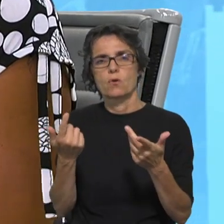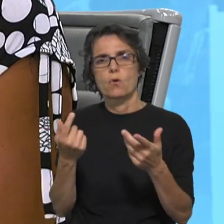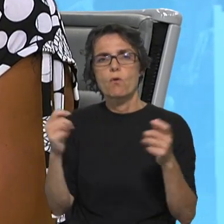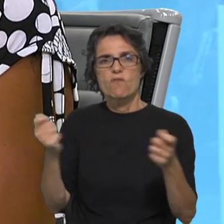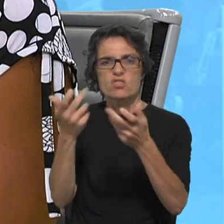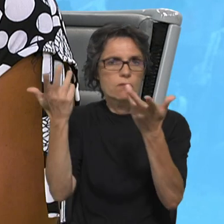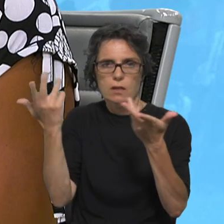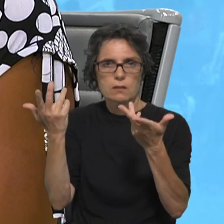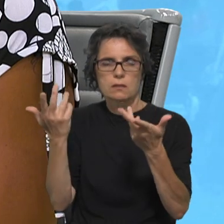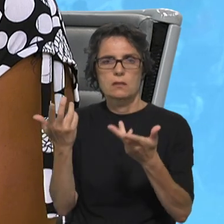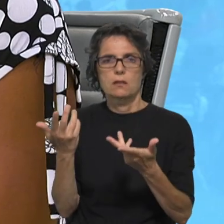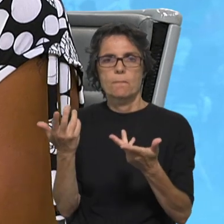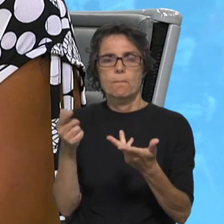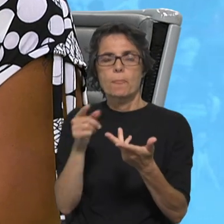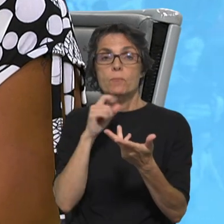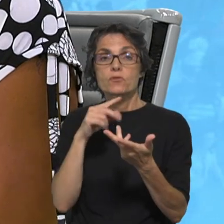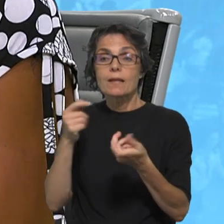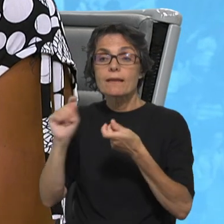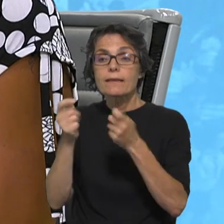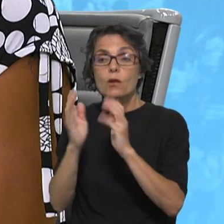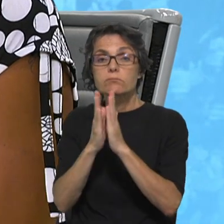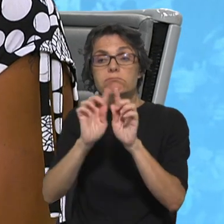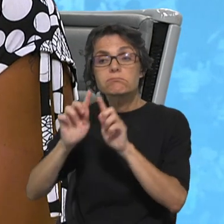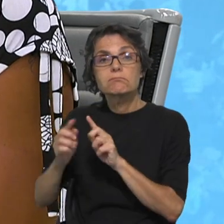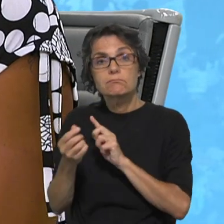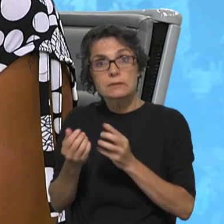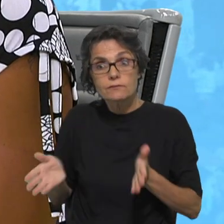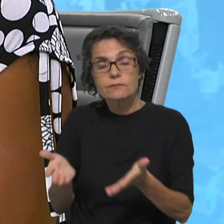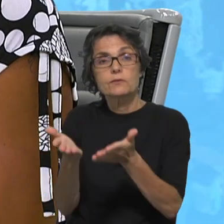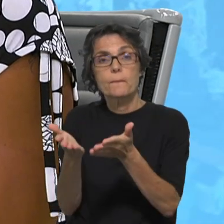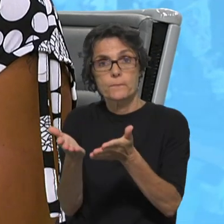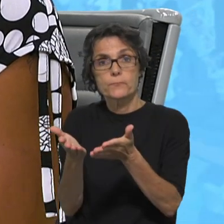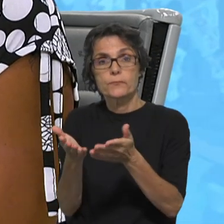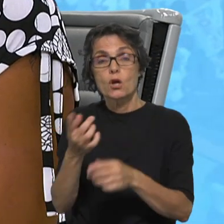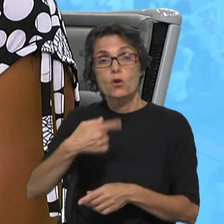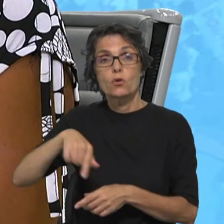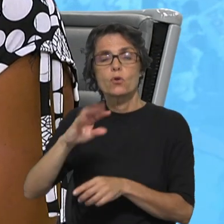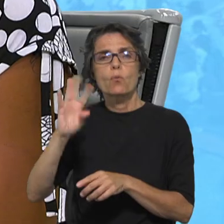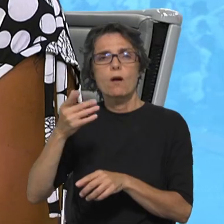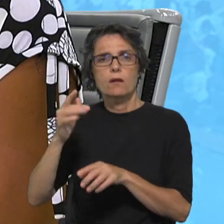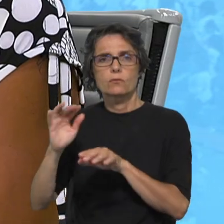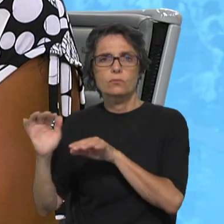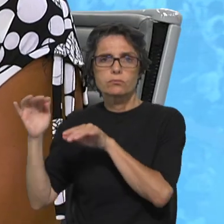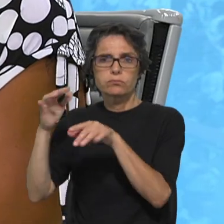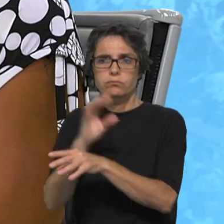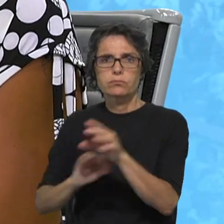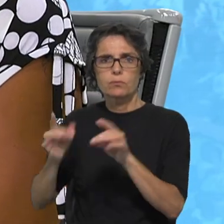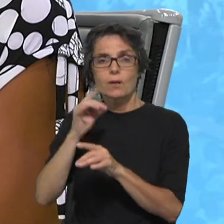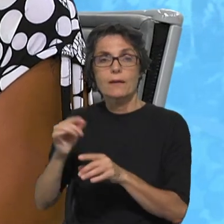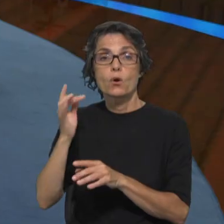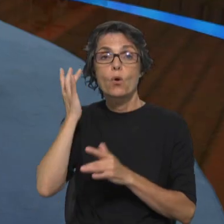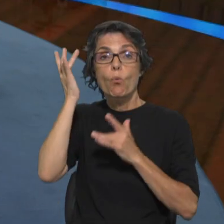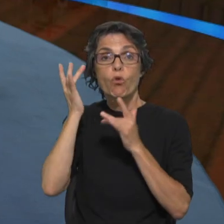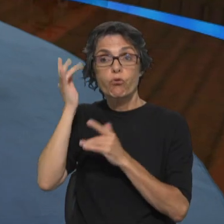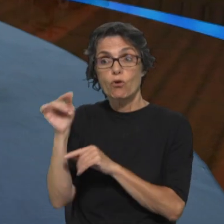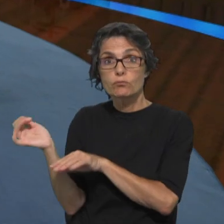isso. Tivemos com a chegada de migrantes da Europa de Leste, os ortodoxos, a